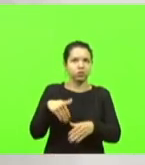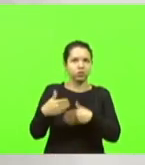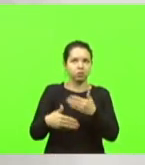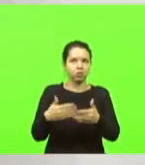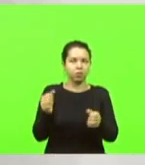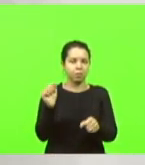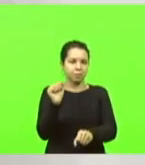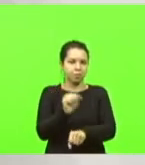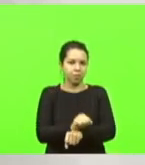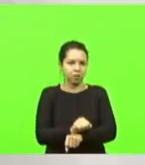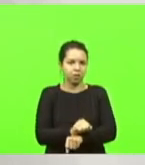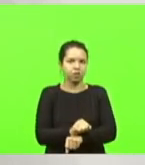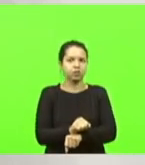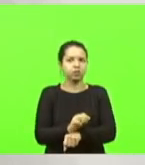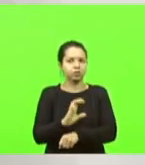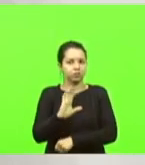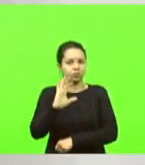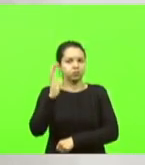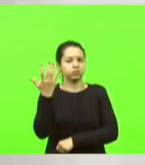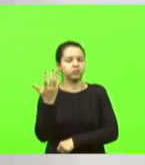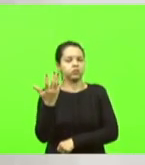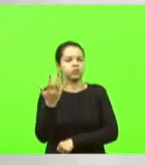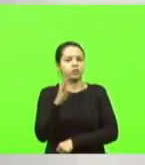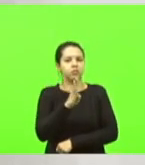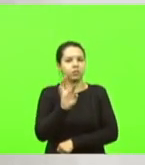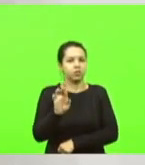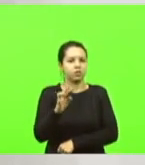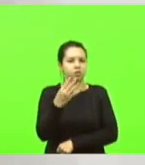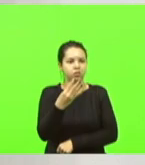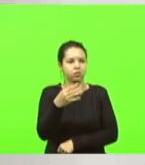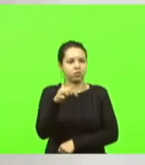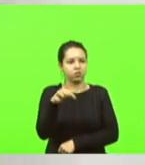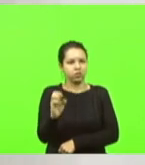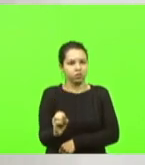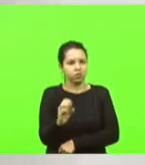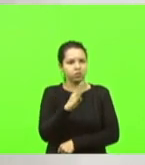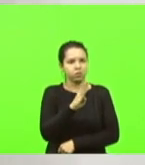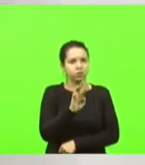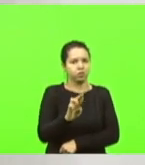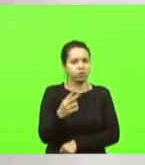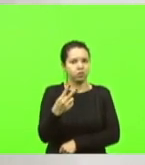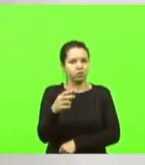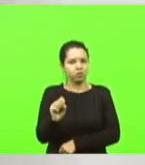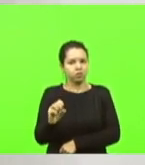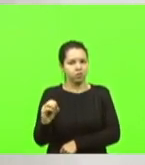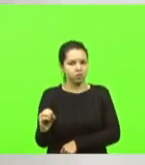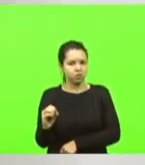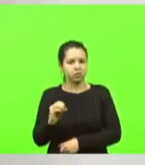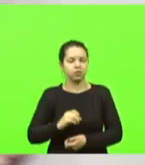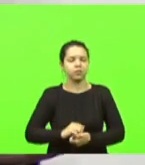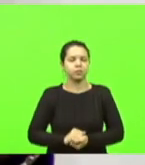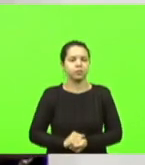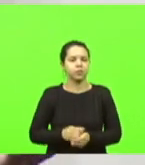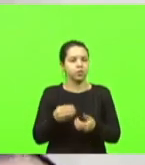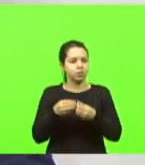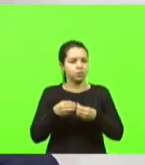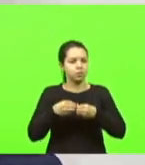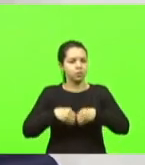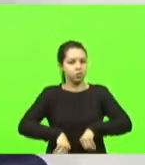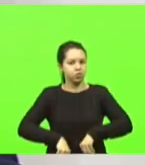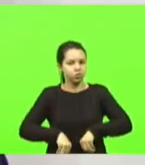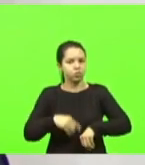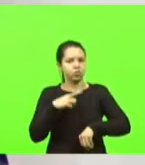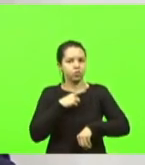Lamentavelmente, é isso que aconteceu, tanto na BR-470 quanto na BR-280. E há um prejuízo muito